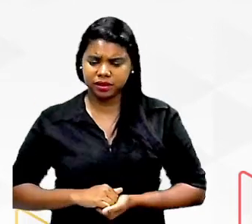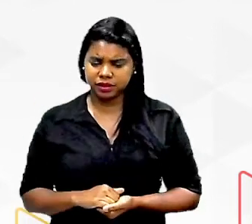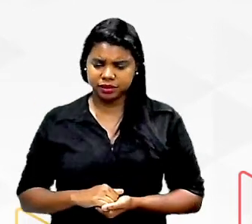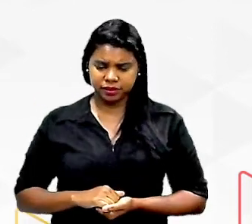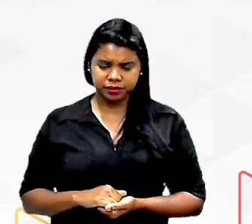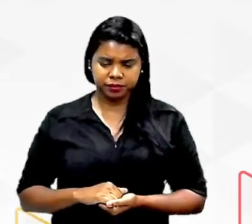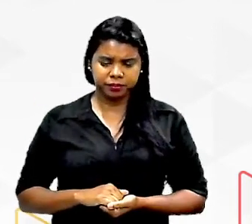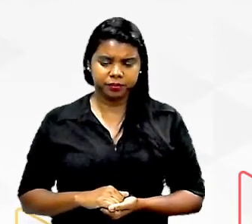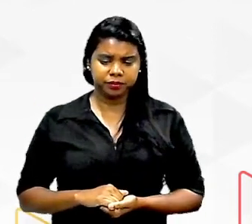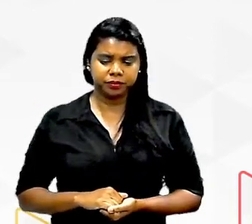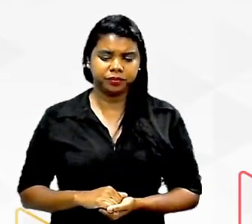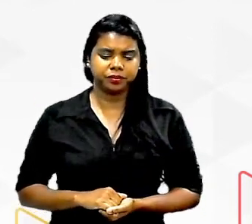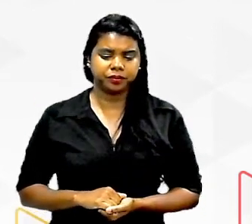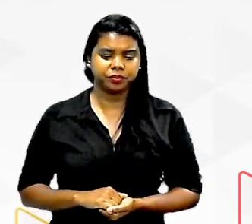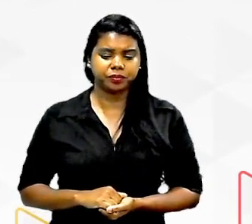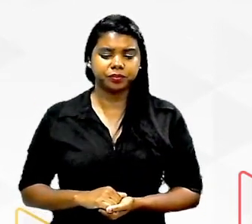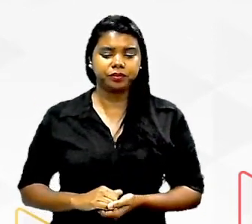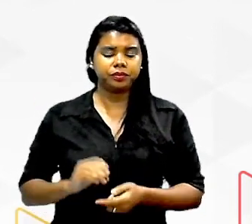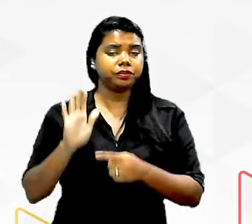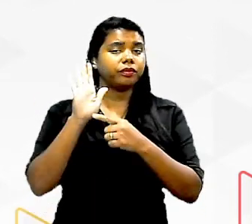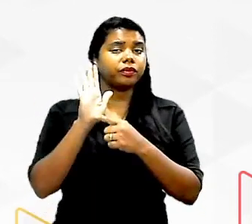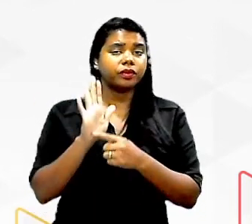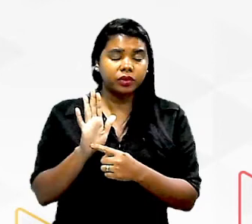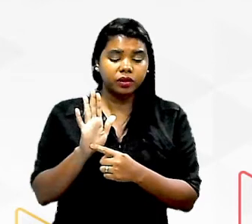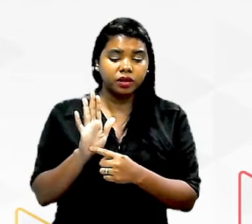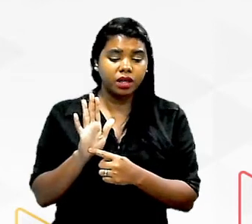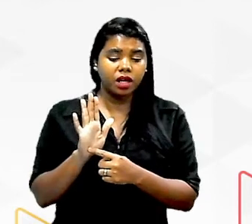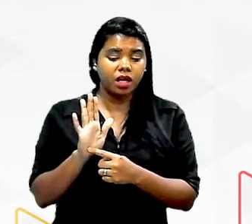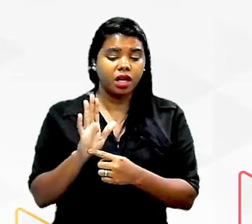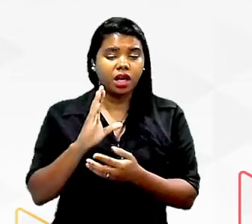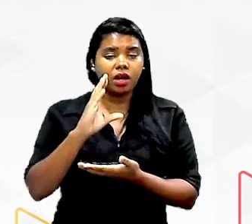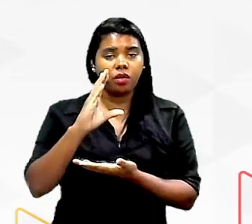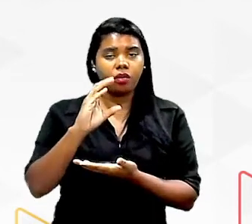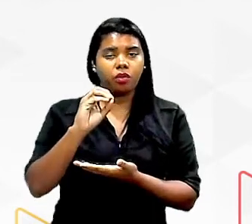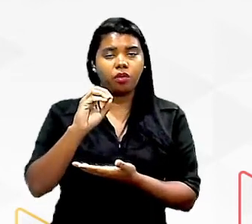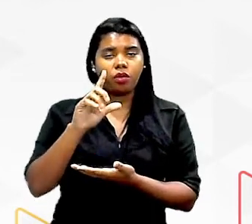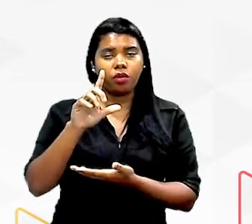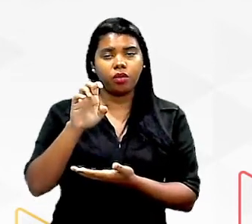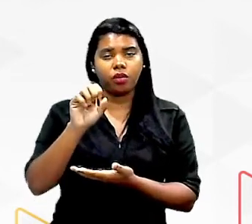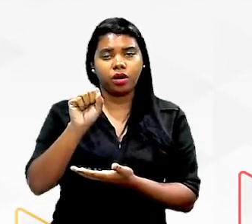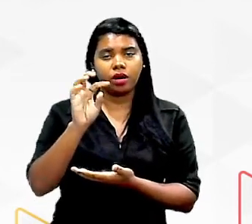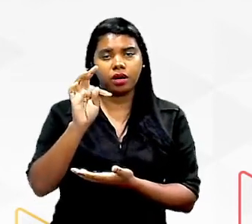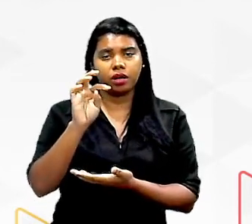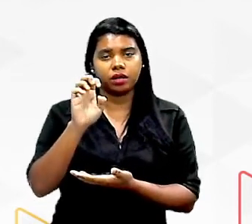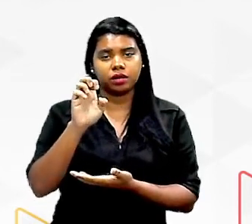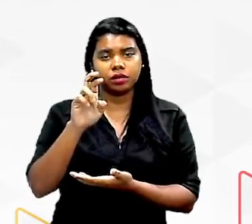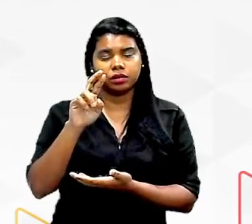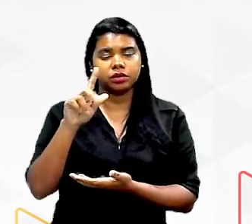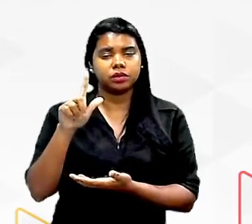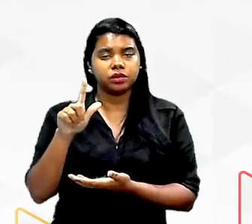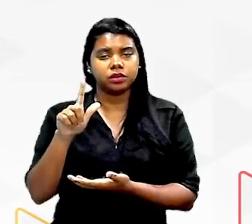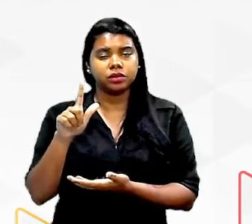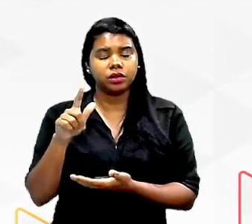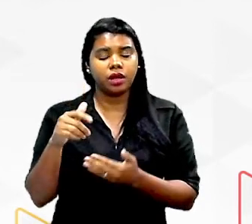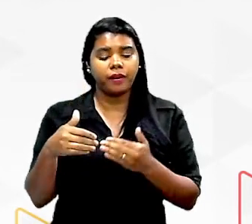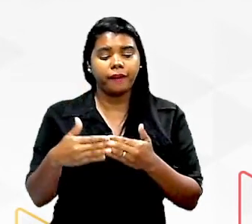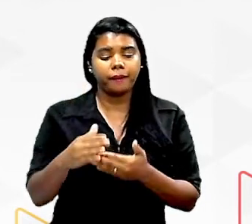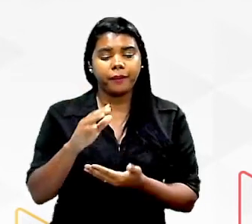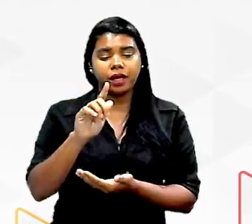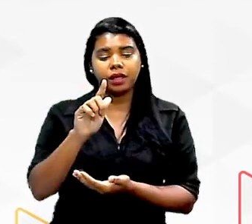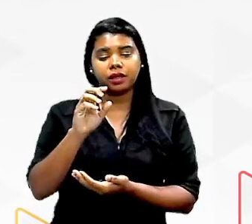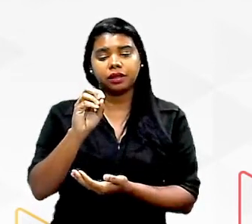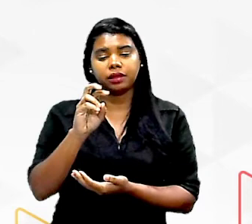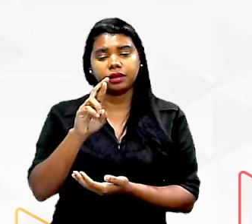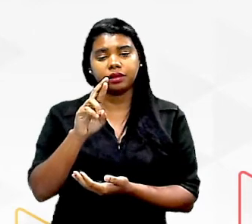LDL é um colesterol sintetizado pelo próprio organismo a partir da gordura e ele tem função